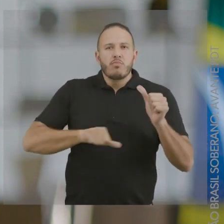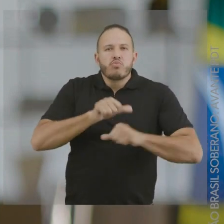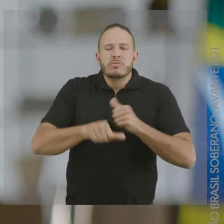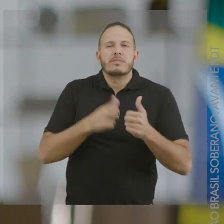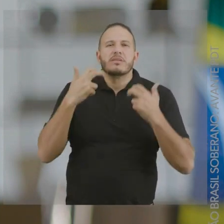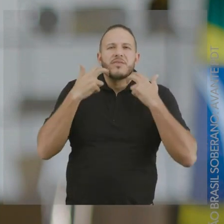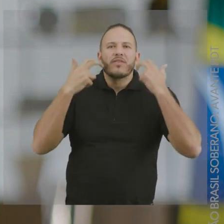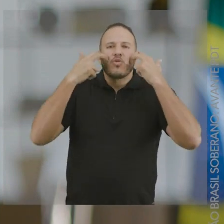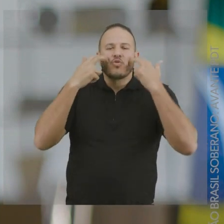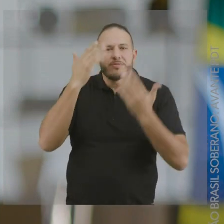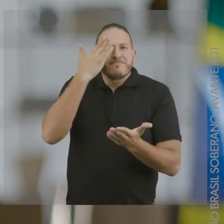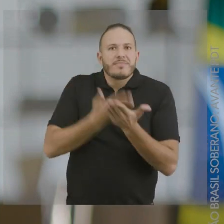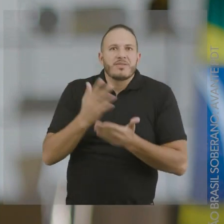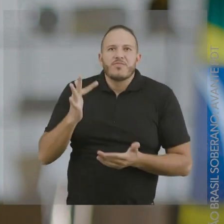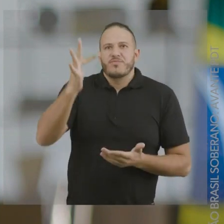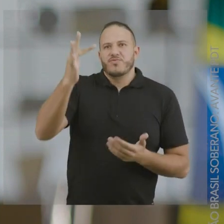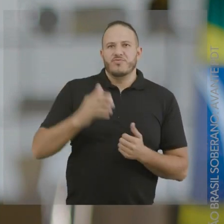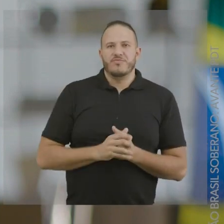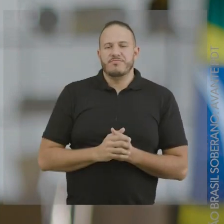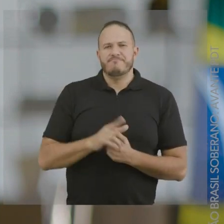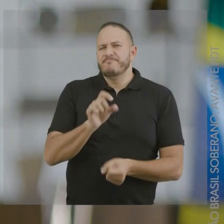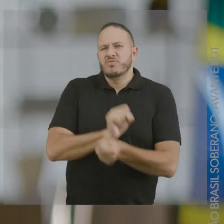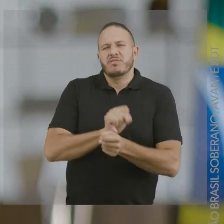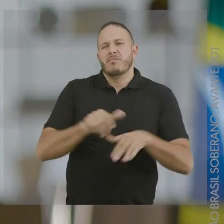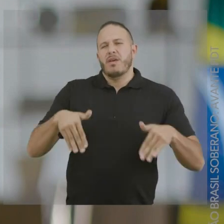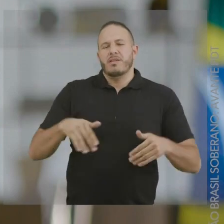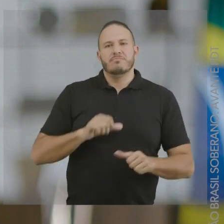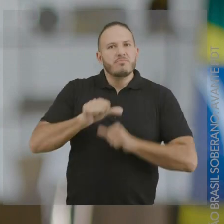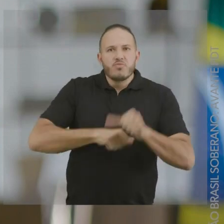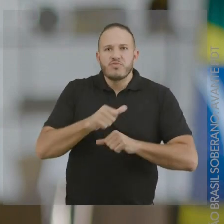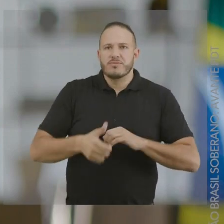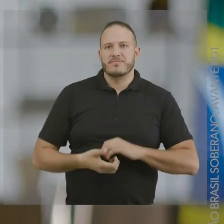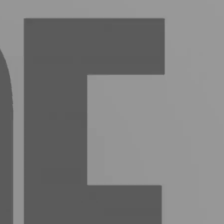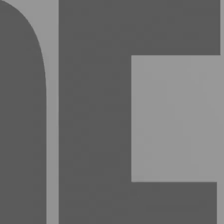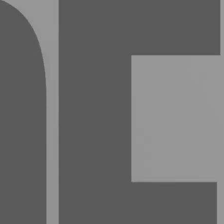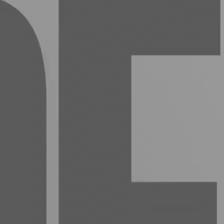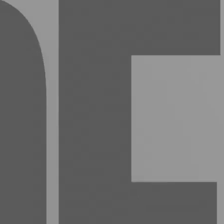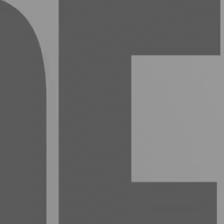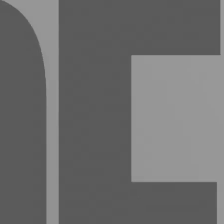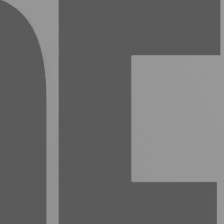mudar a vergonha pela esperança. Não espere, mude.